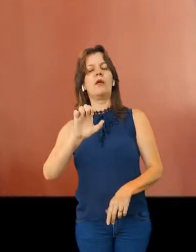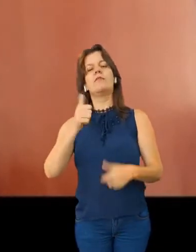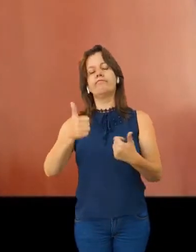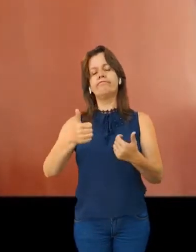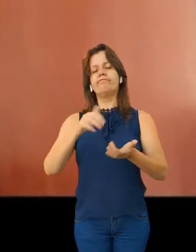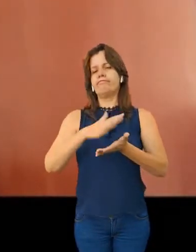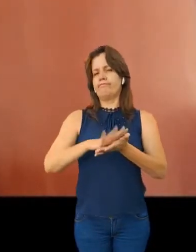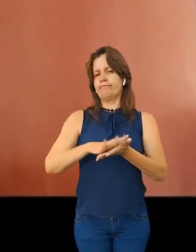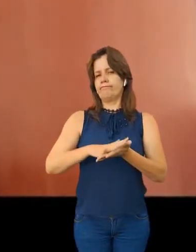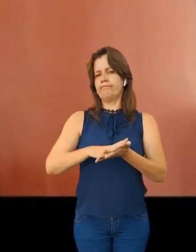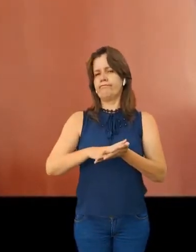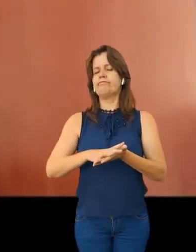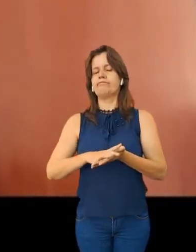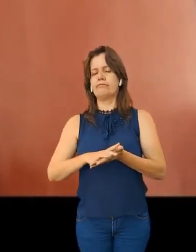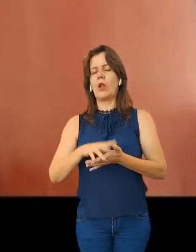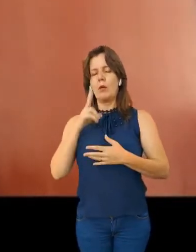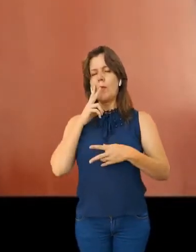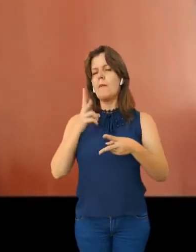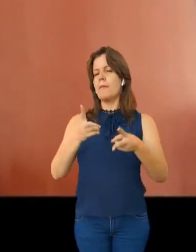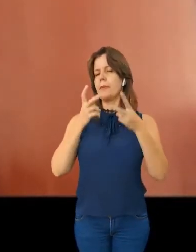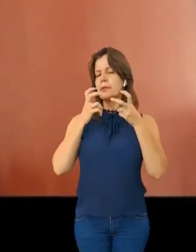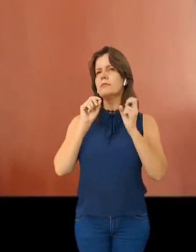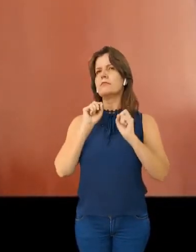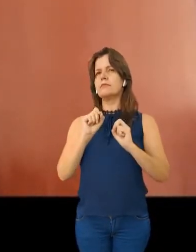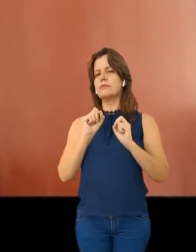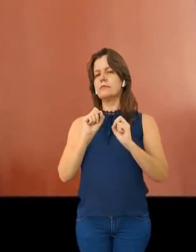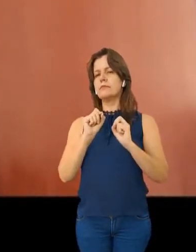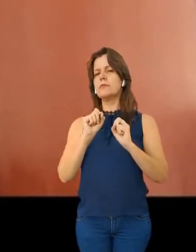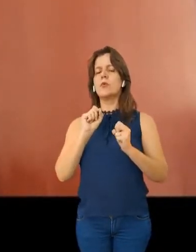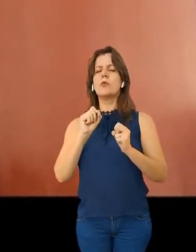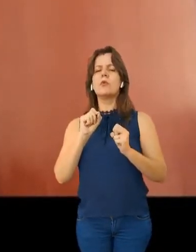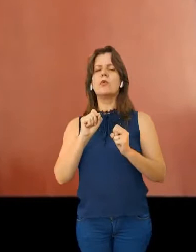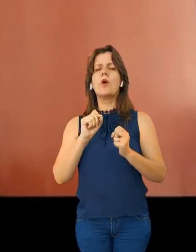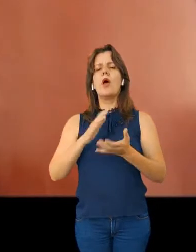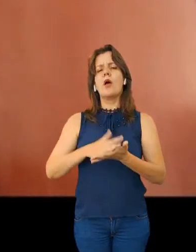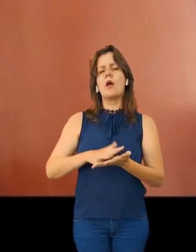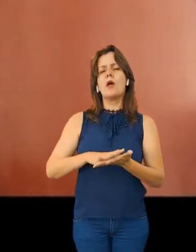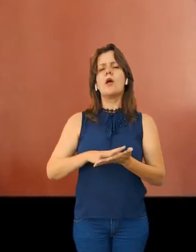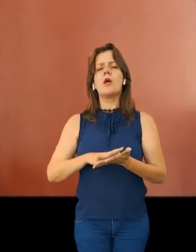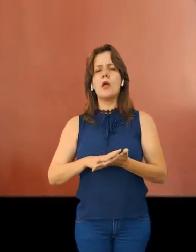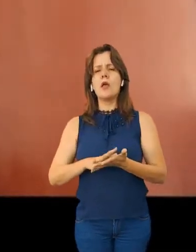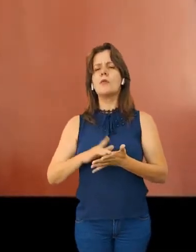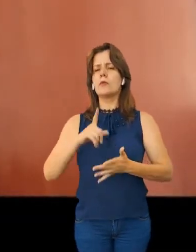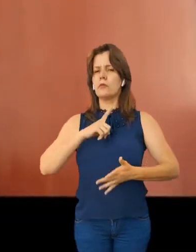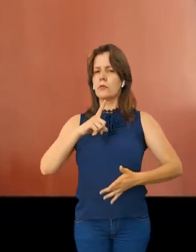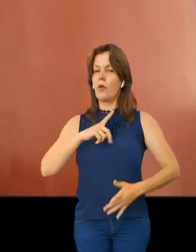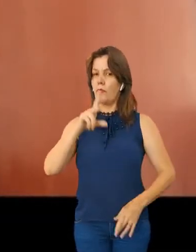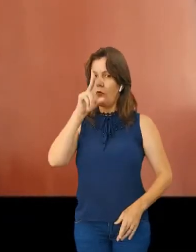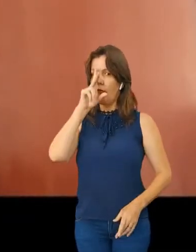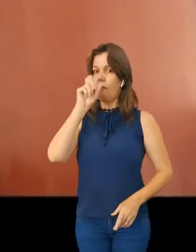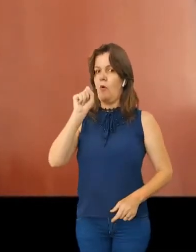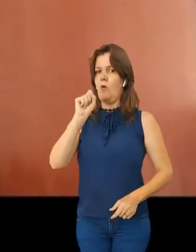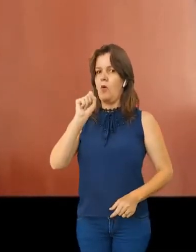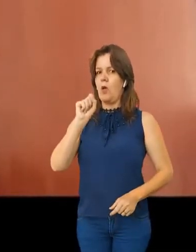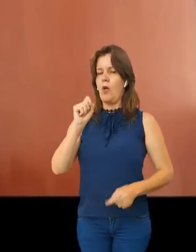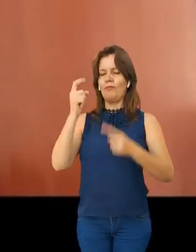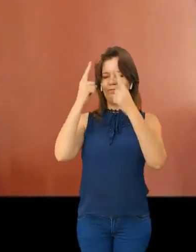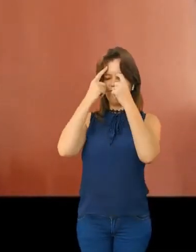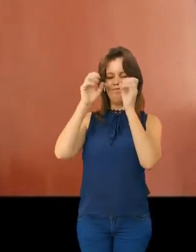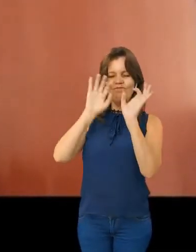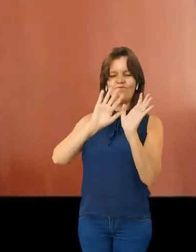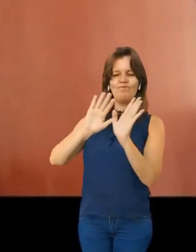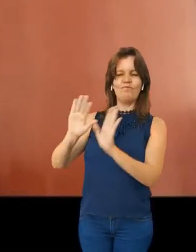O samba, como a gente percebe, ele sempre resistiu a esse tipo de violência